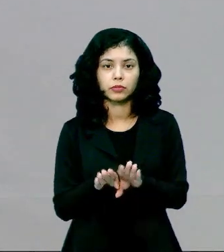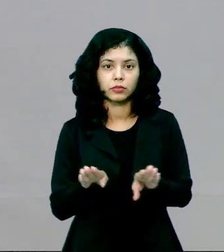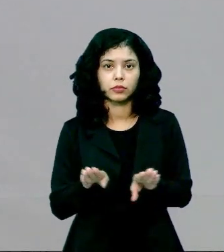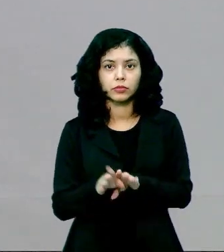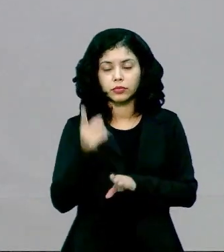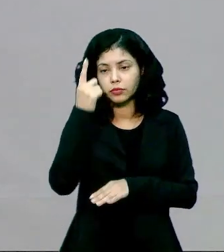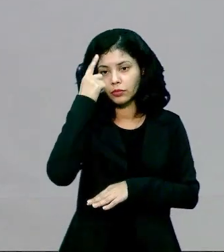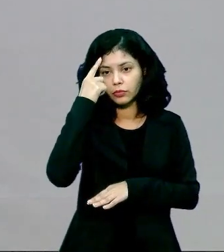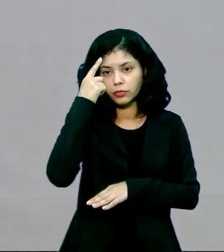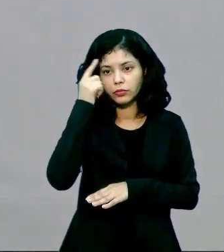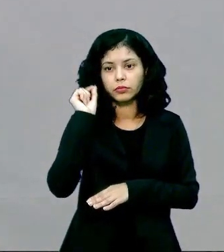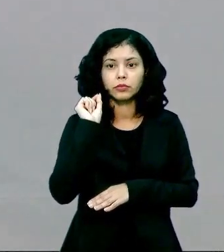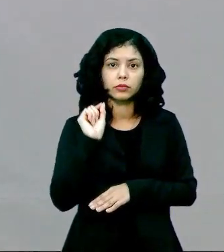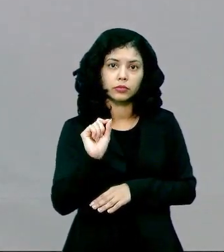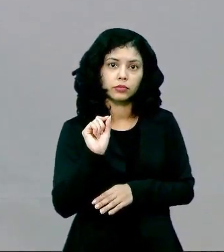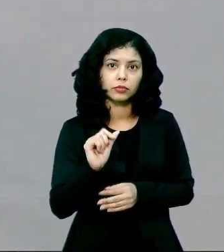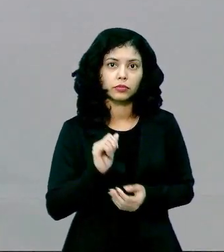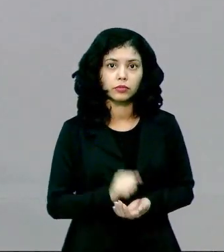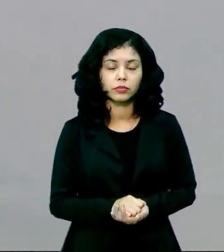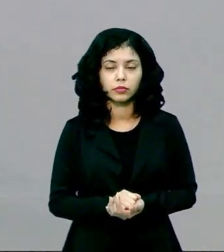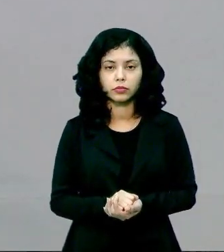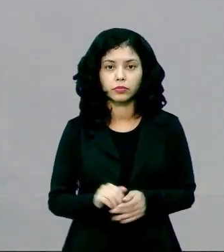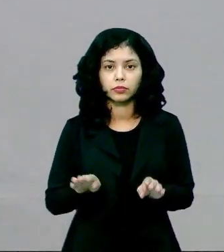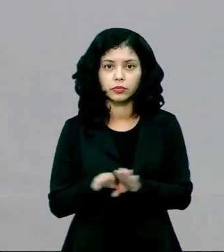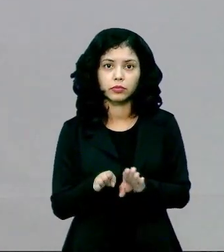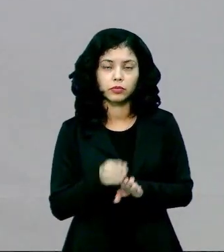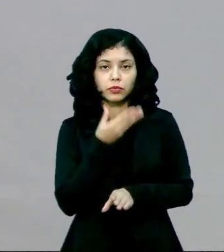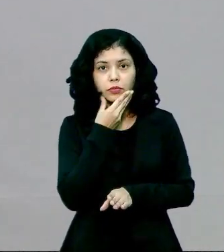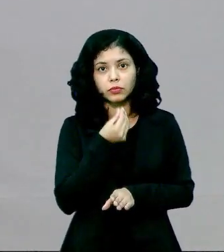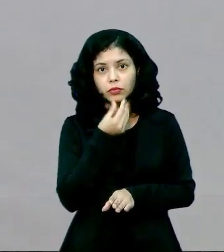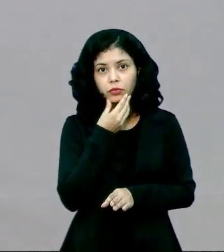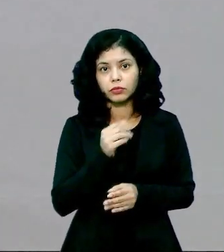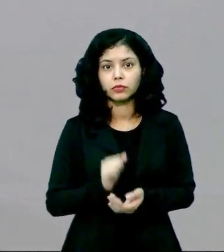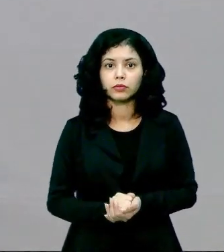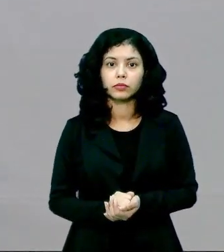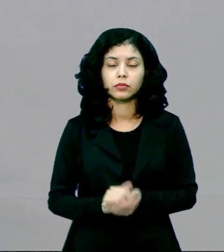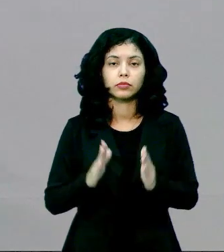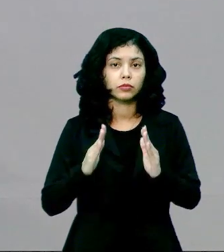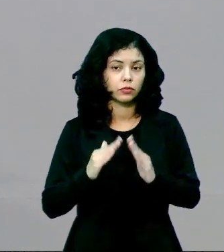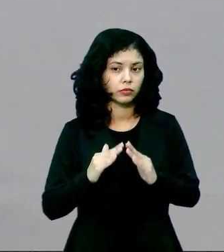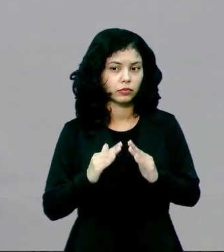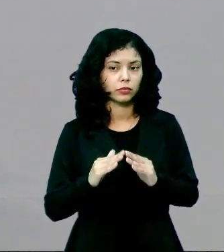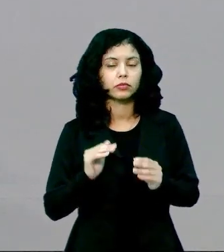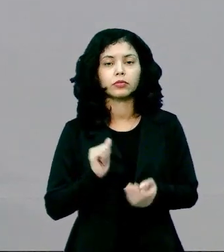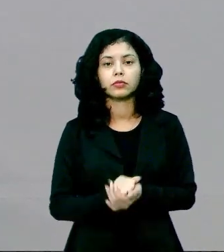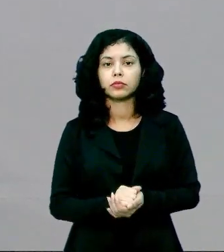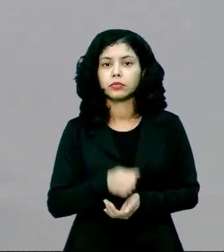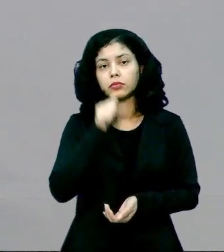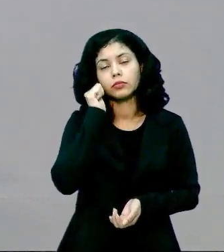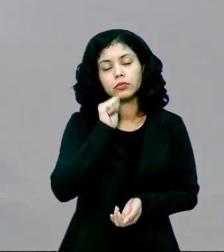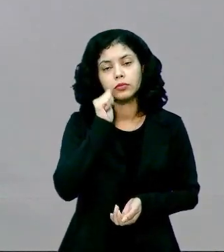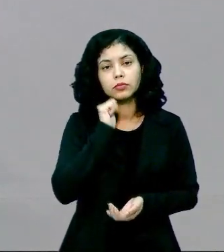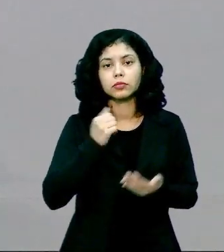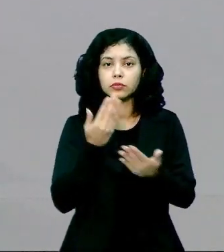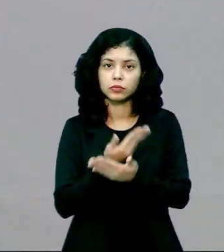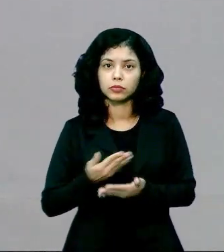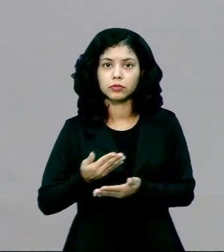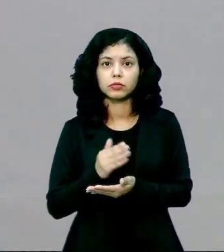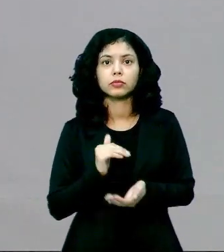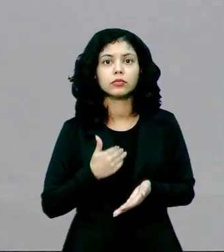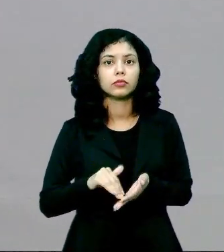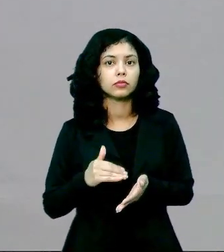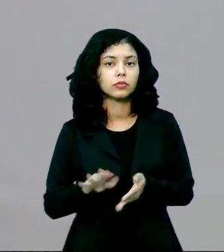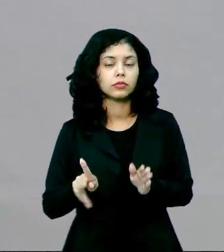mentalidade de que cabe ao homem o sustento da casa e cabe à mulher enquanto